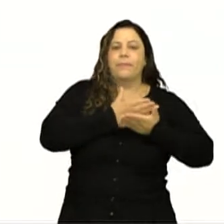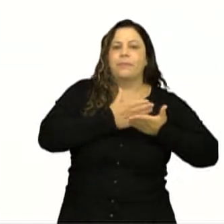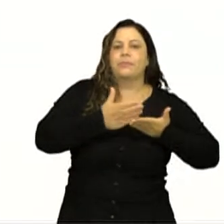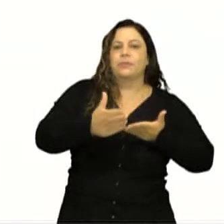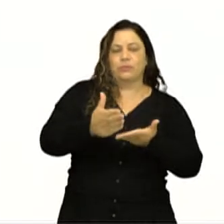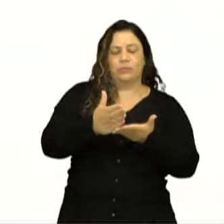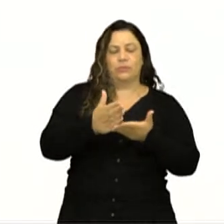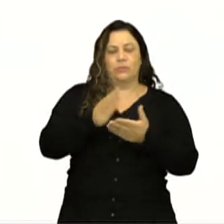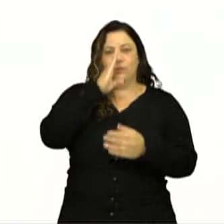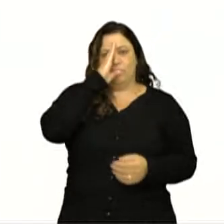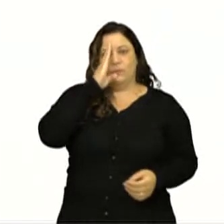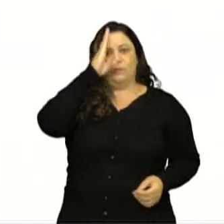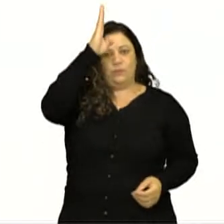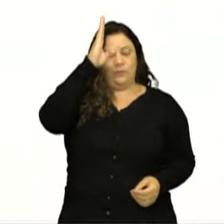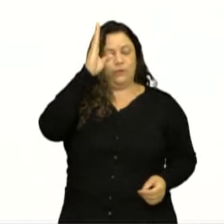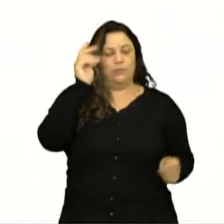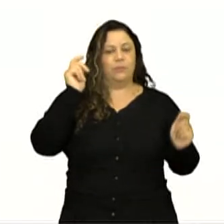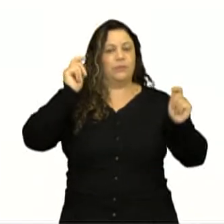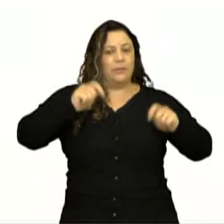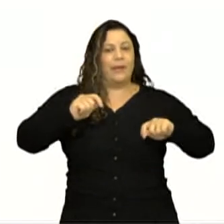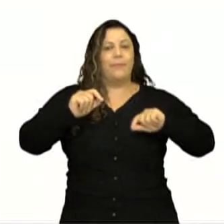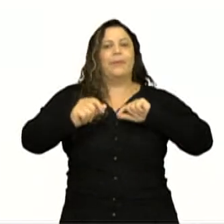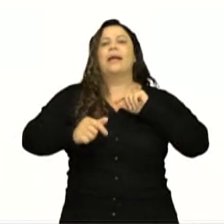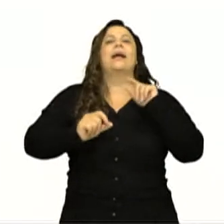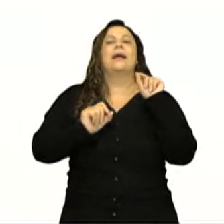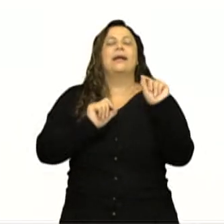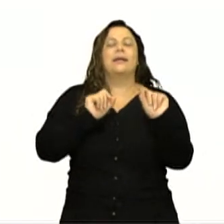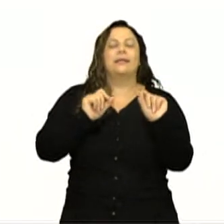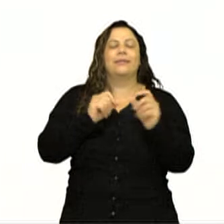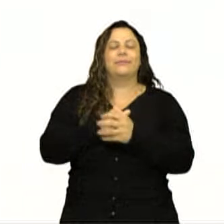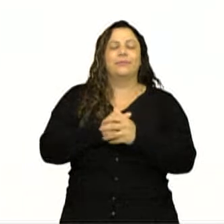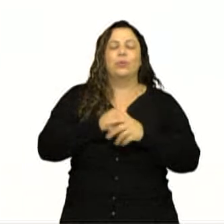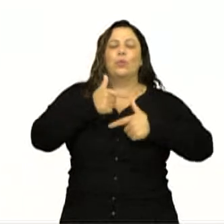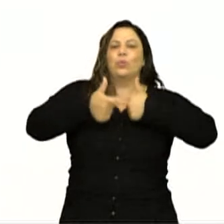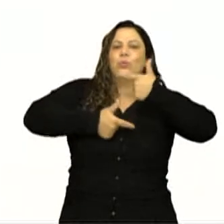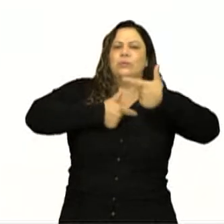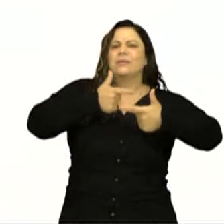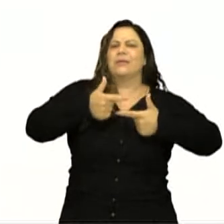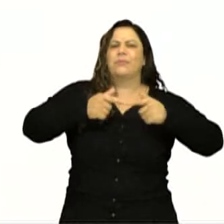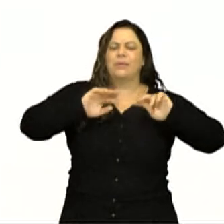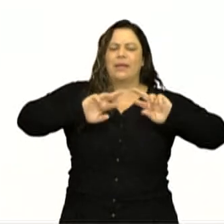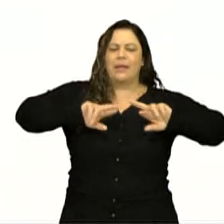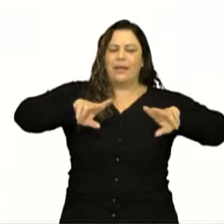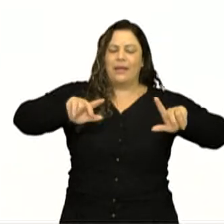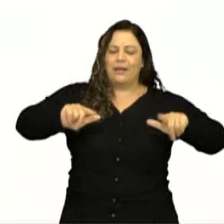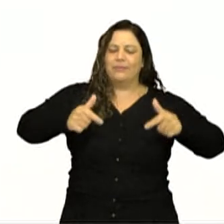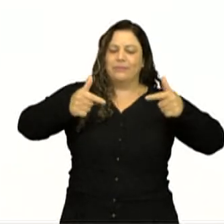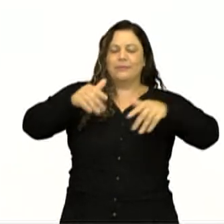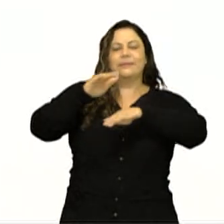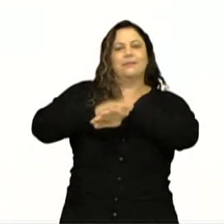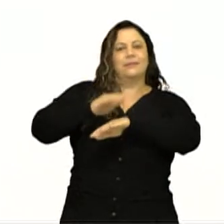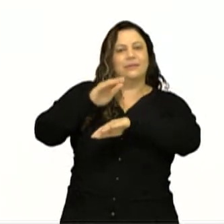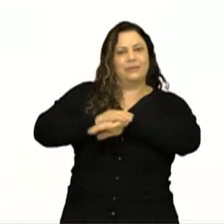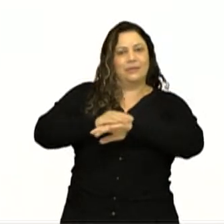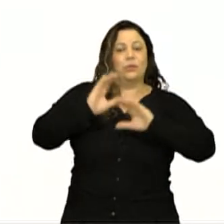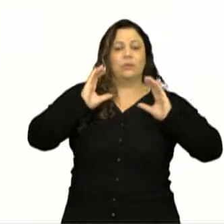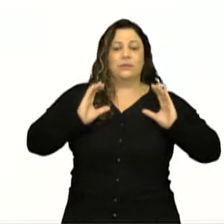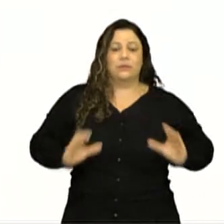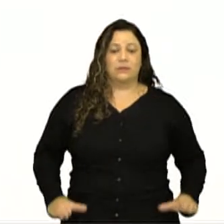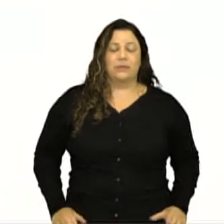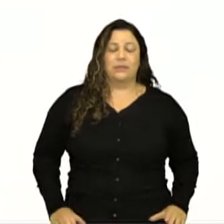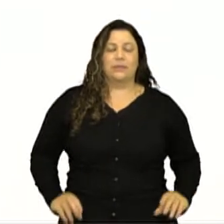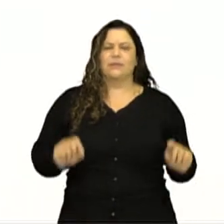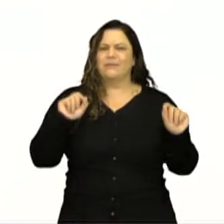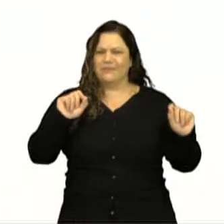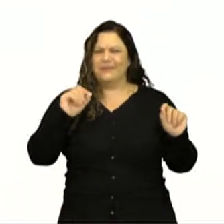fundamental para o exercício da cidadania ativa. Aliás, você sabe o